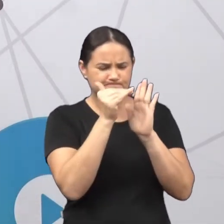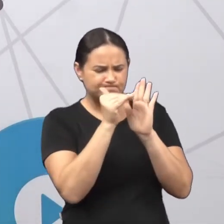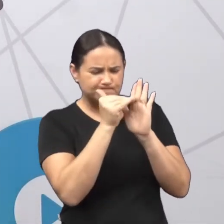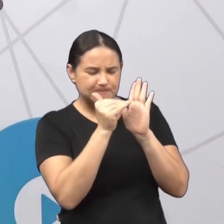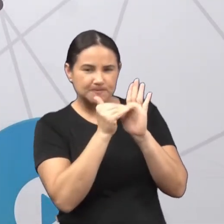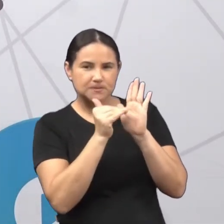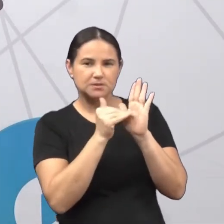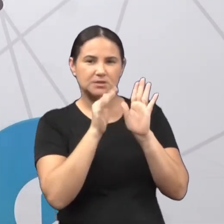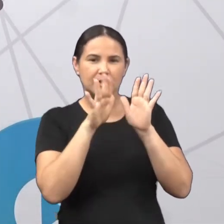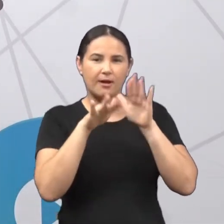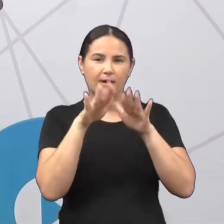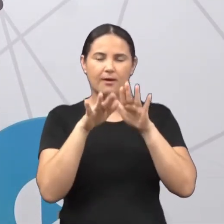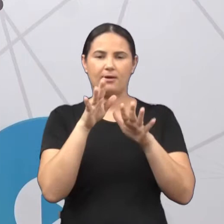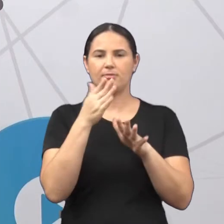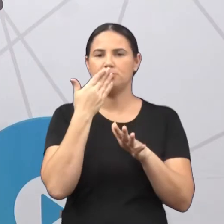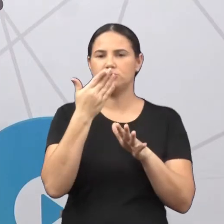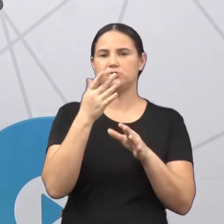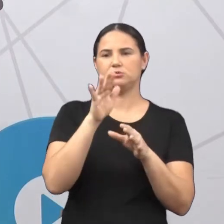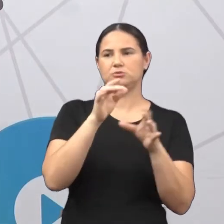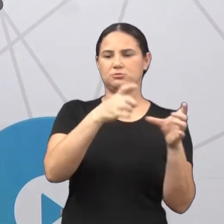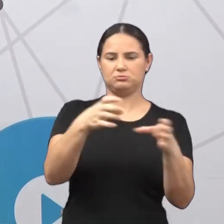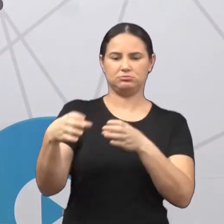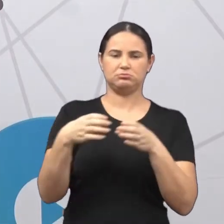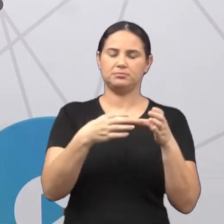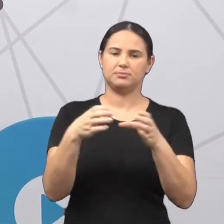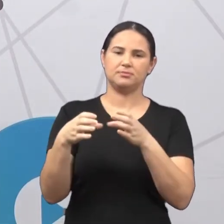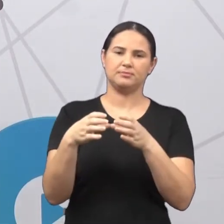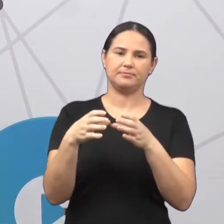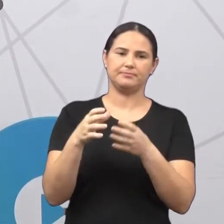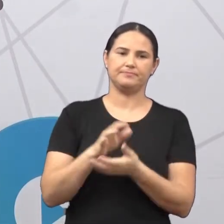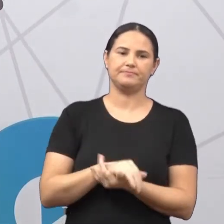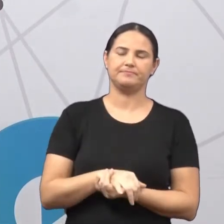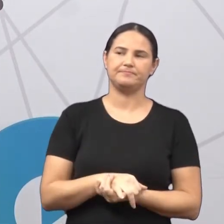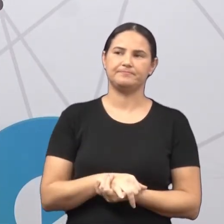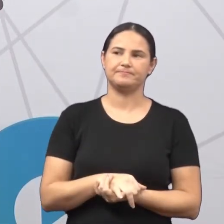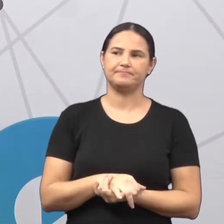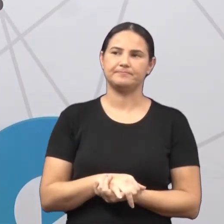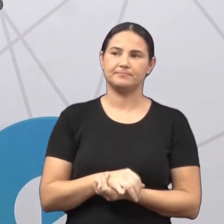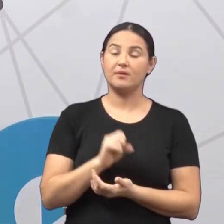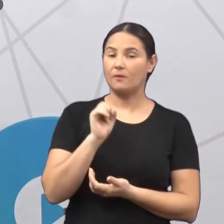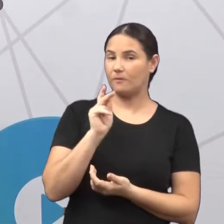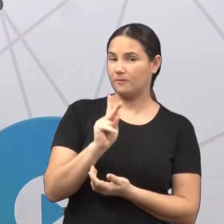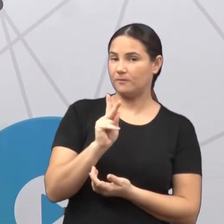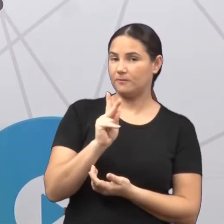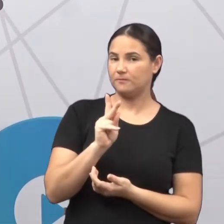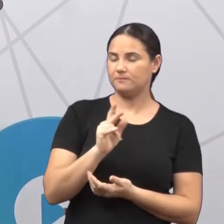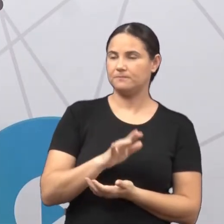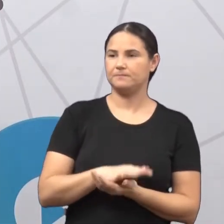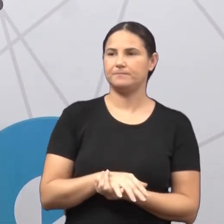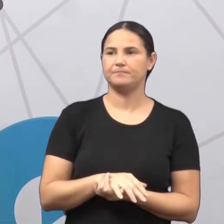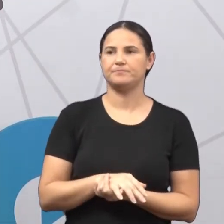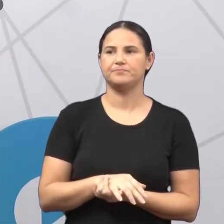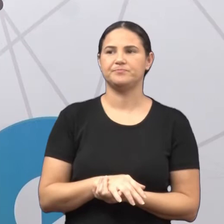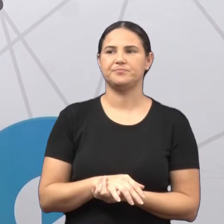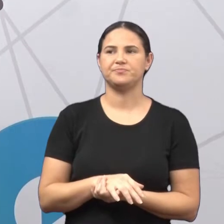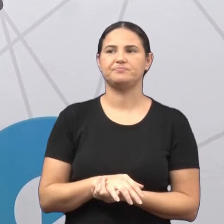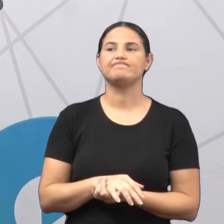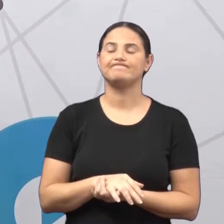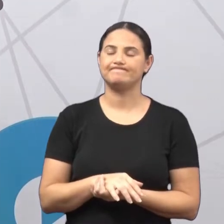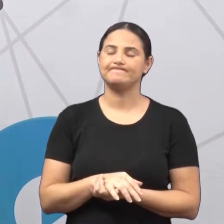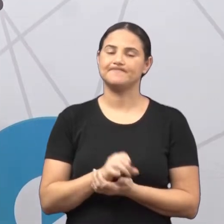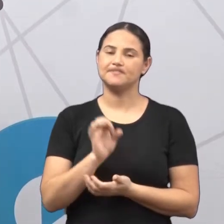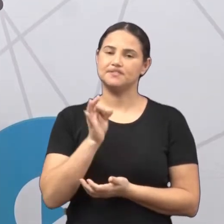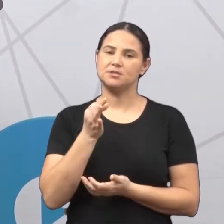bairro. Ok? Diante dessas informações que nós vemos aí. Ok, Tudo certinho até aí?